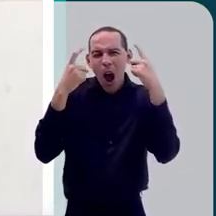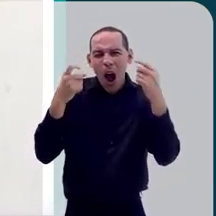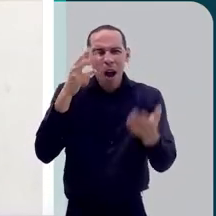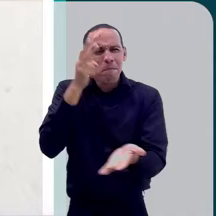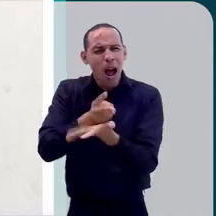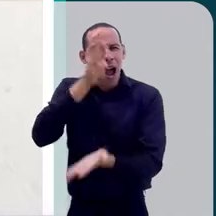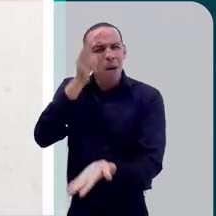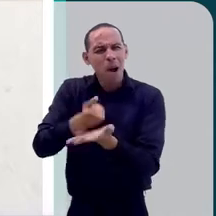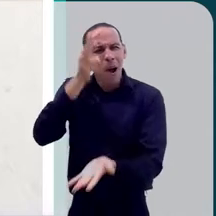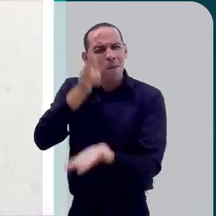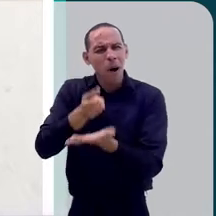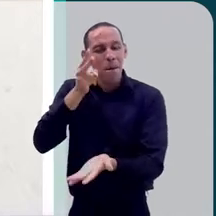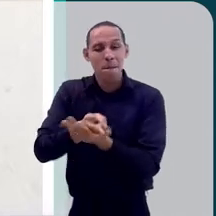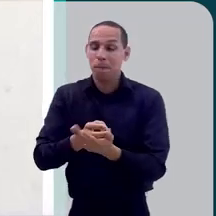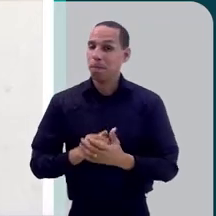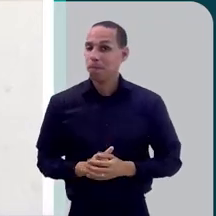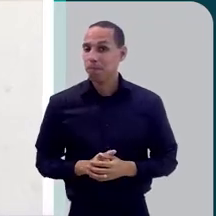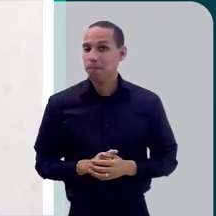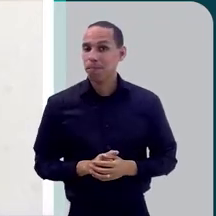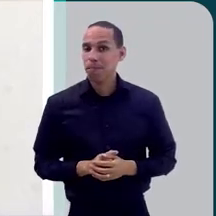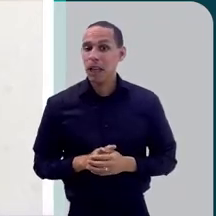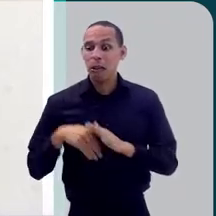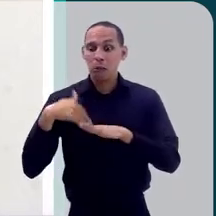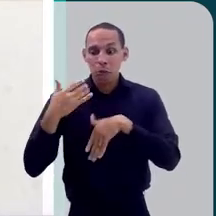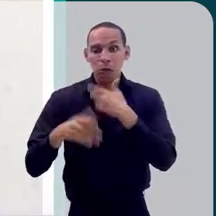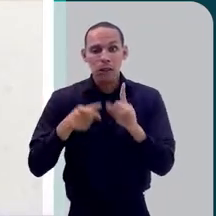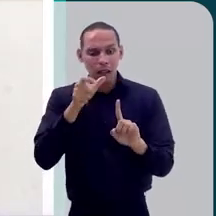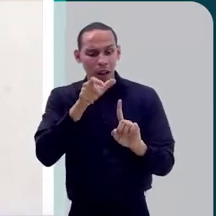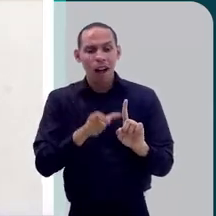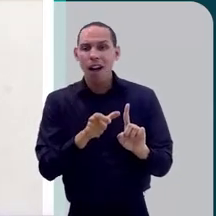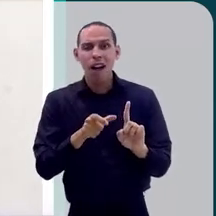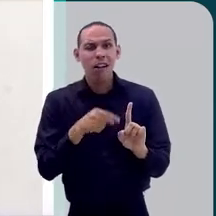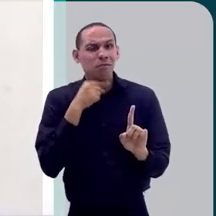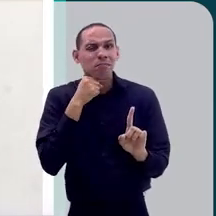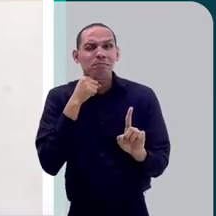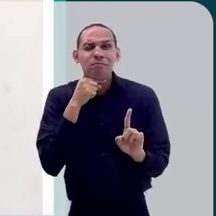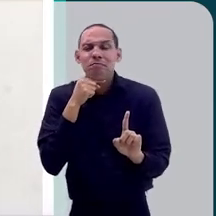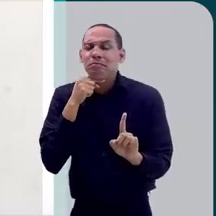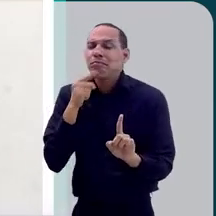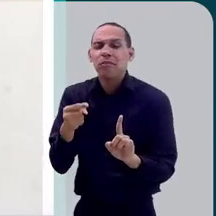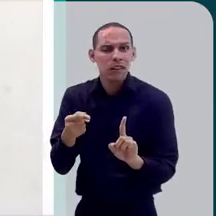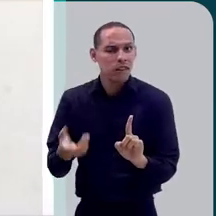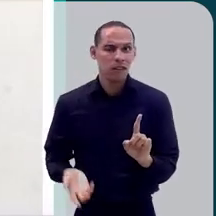Continuamente. Chegou uma hora que ela não estava aguentando mais.